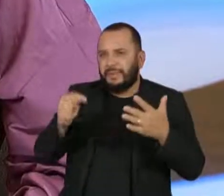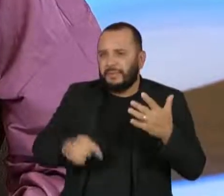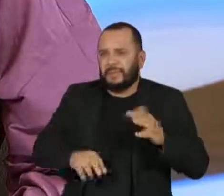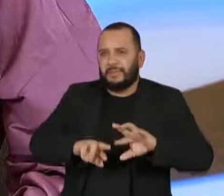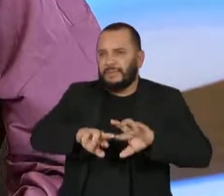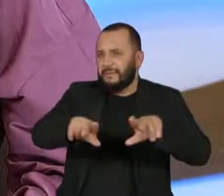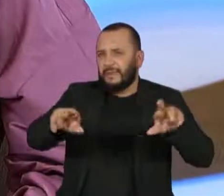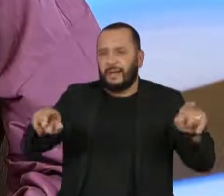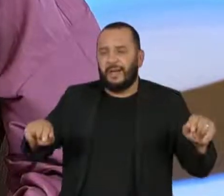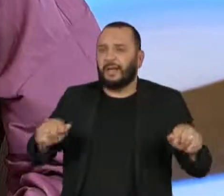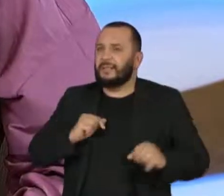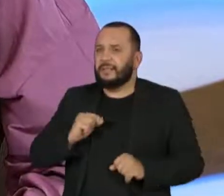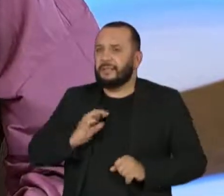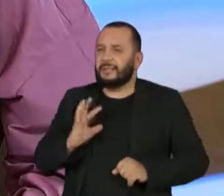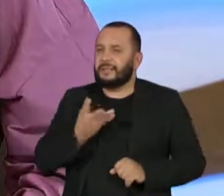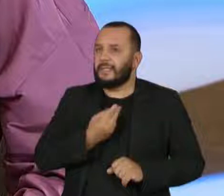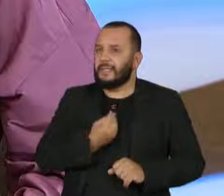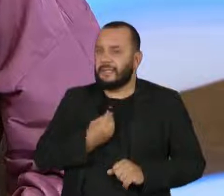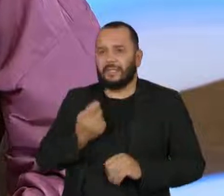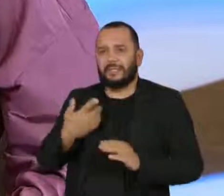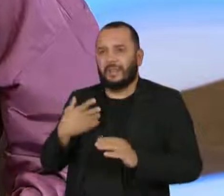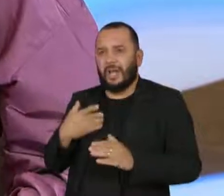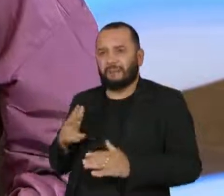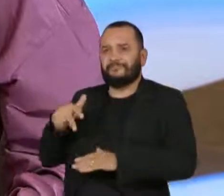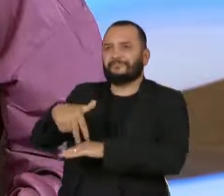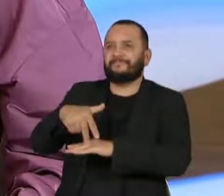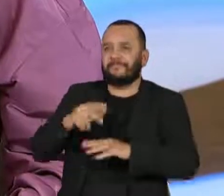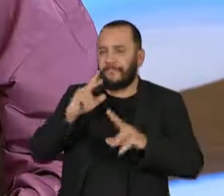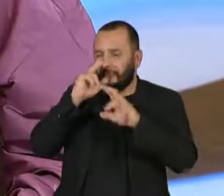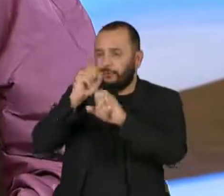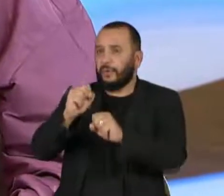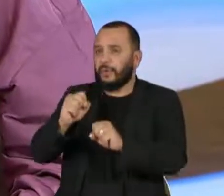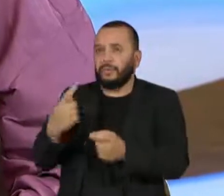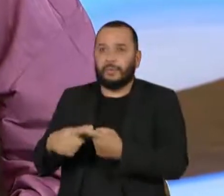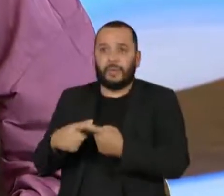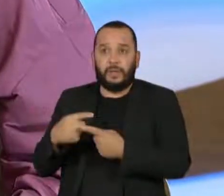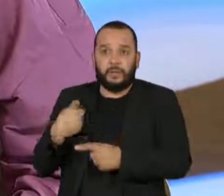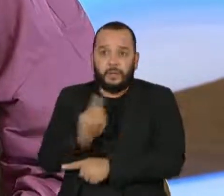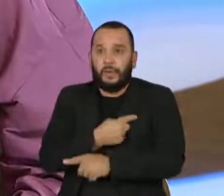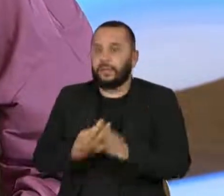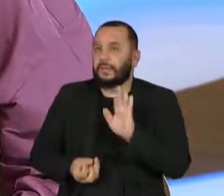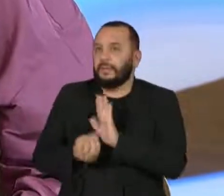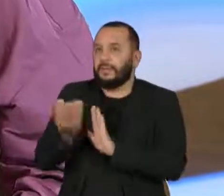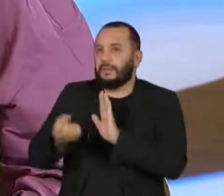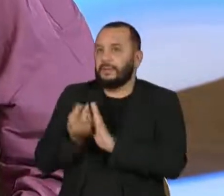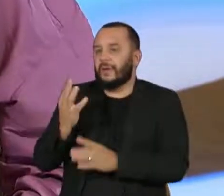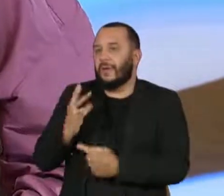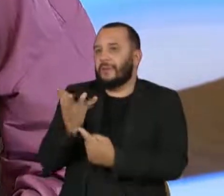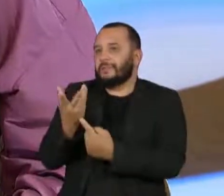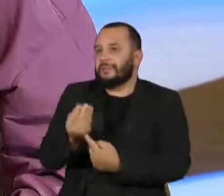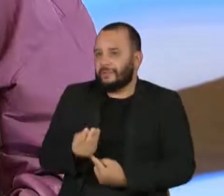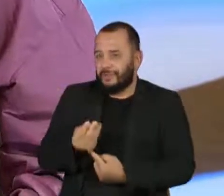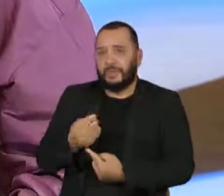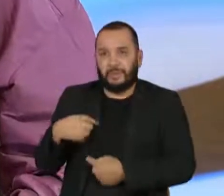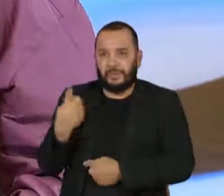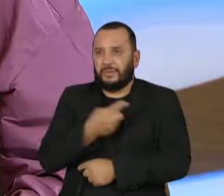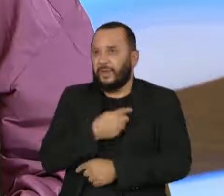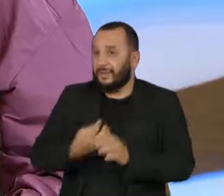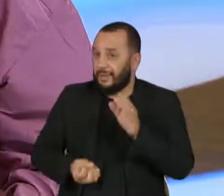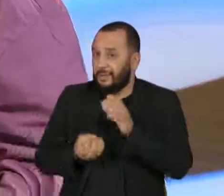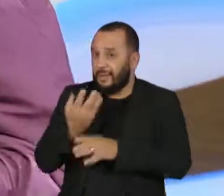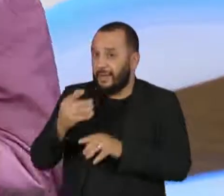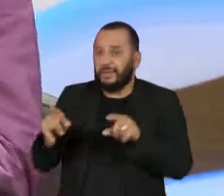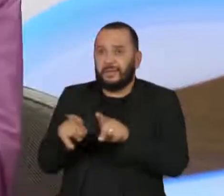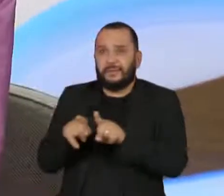é um lugar onde, a partir da nossa produção artística, foi um lugar onde a gente achou para criar e para gritar,